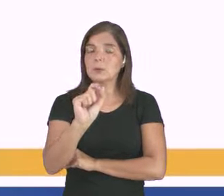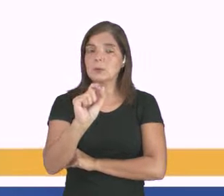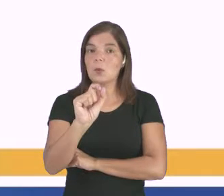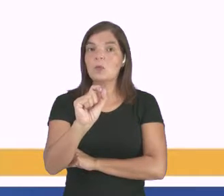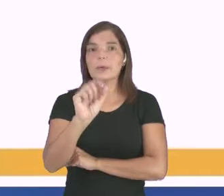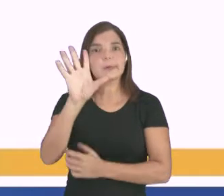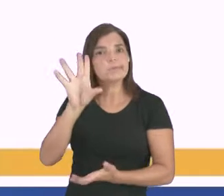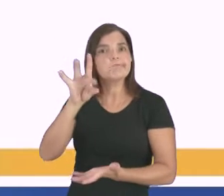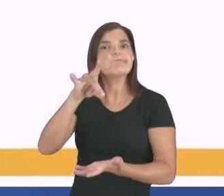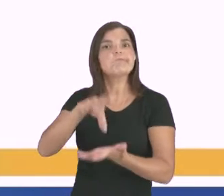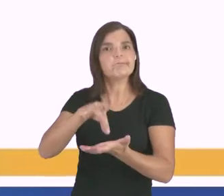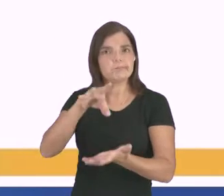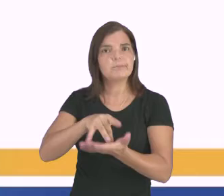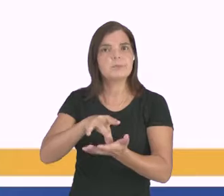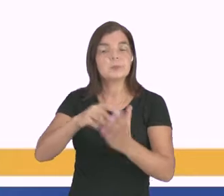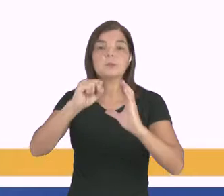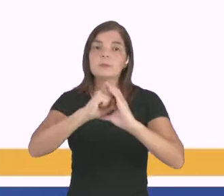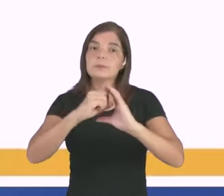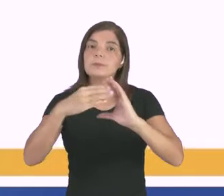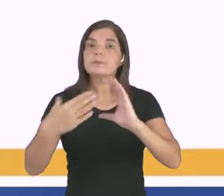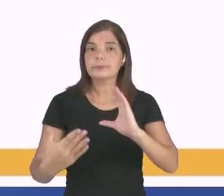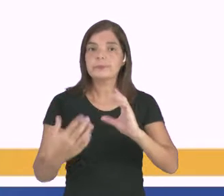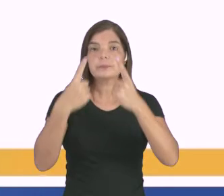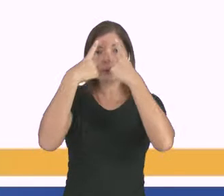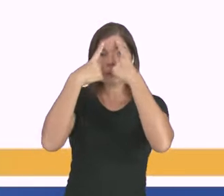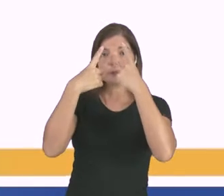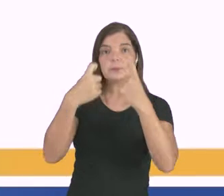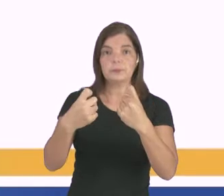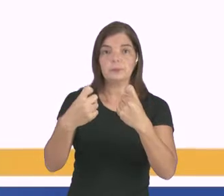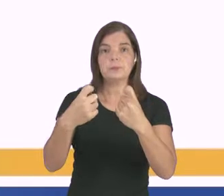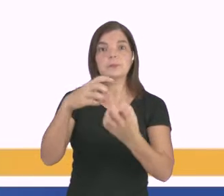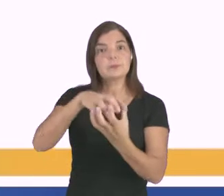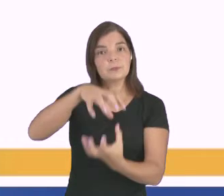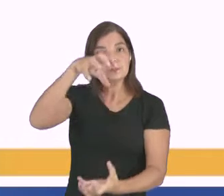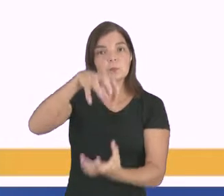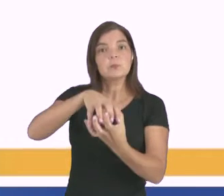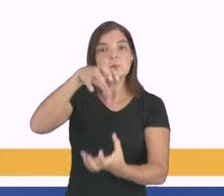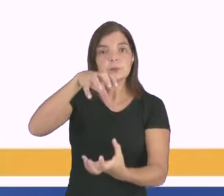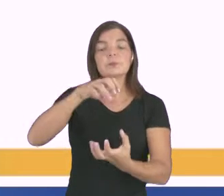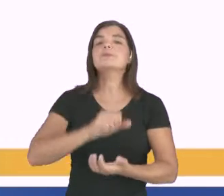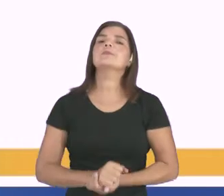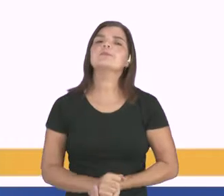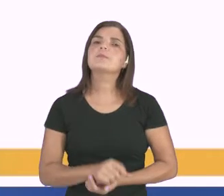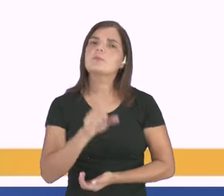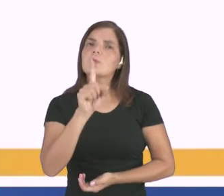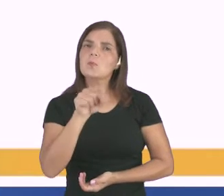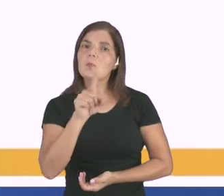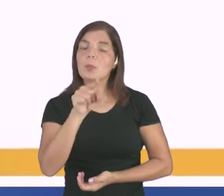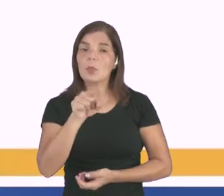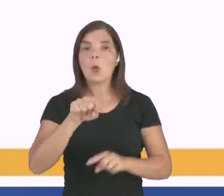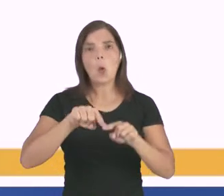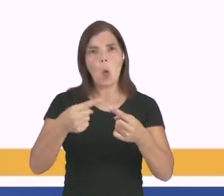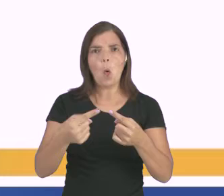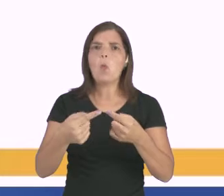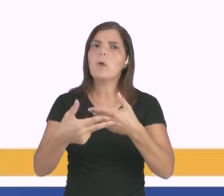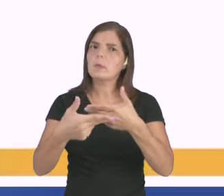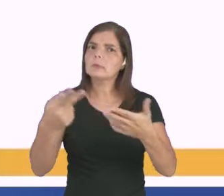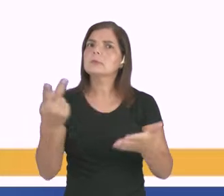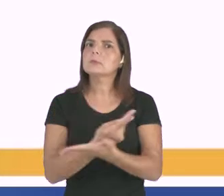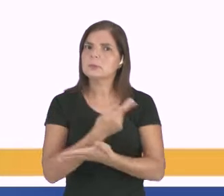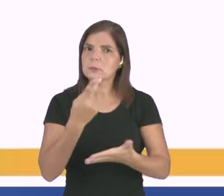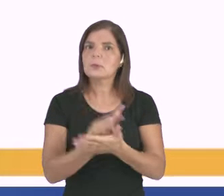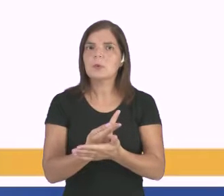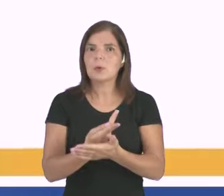se concretiza, o que se caracteriza a violência contra o idoso, né? É a violência ou negligência contra o idoso.